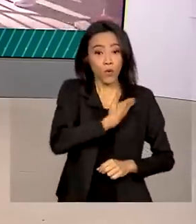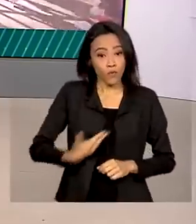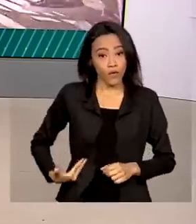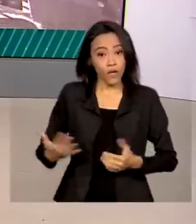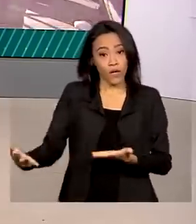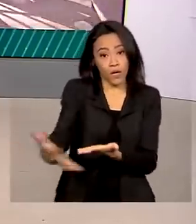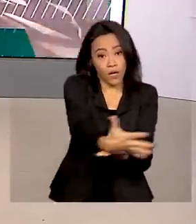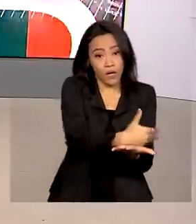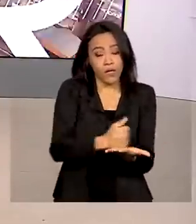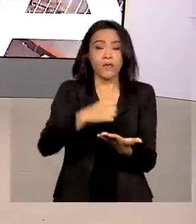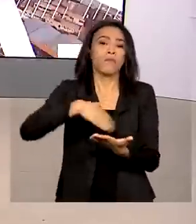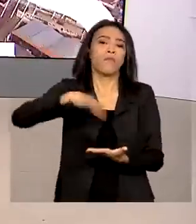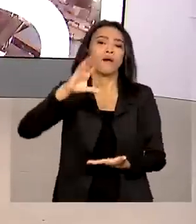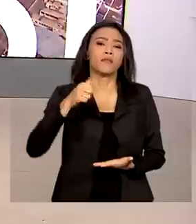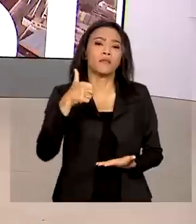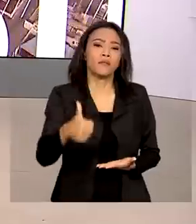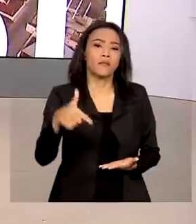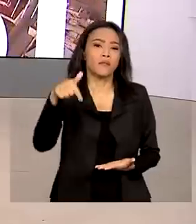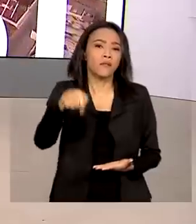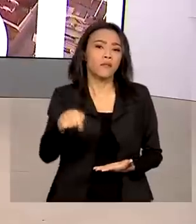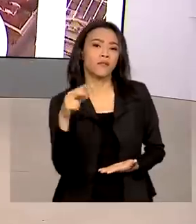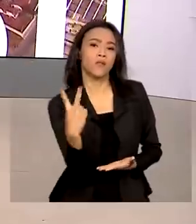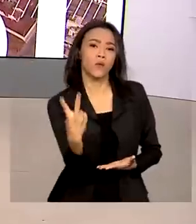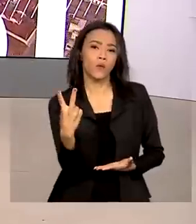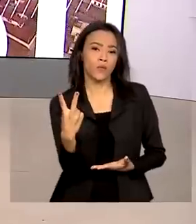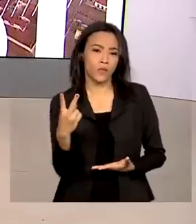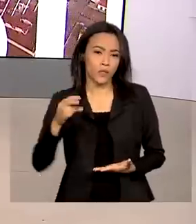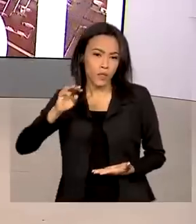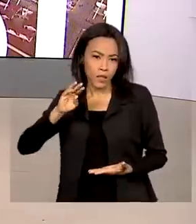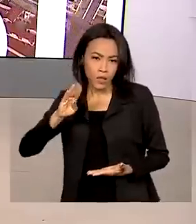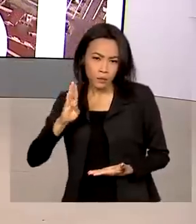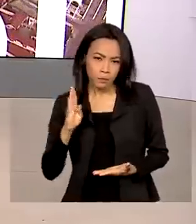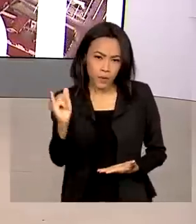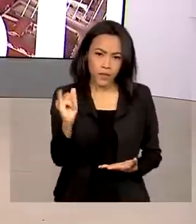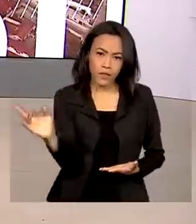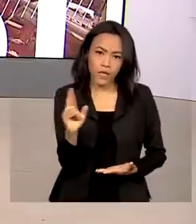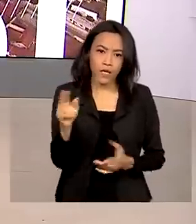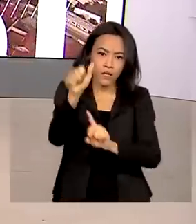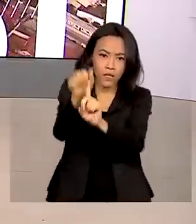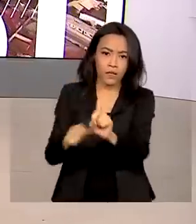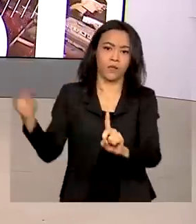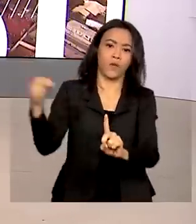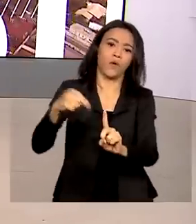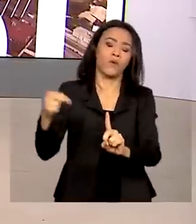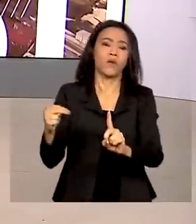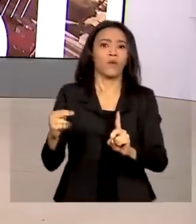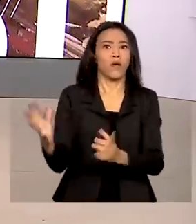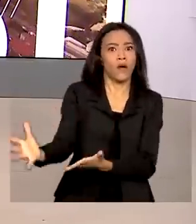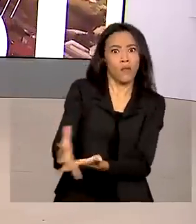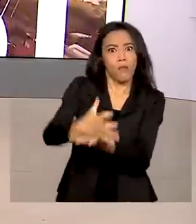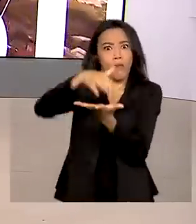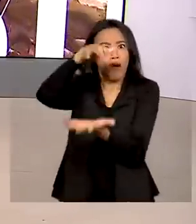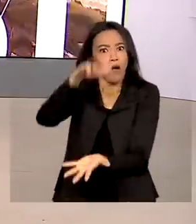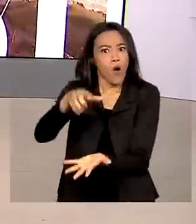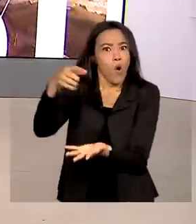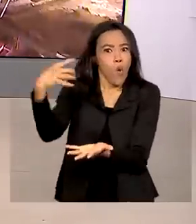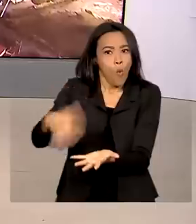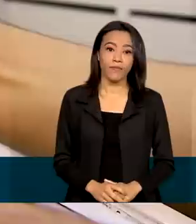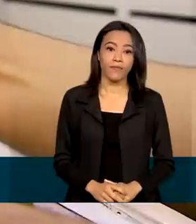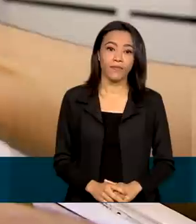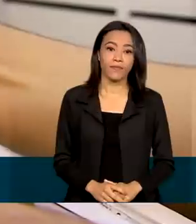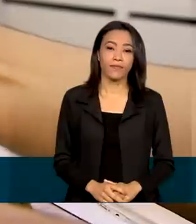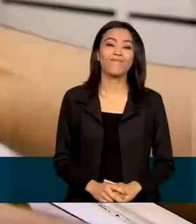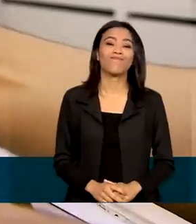172 bilhões de reais em novembro. É a maior arrecadação em nove anos, segundo a Receita Federal.